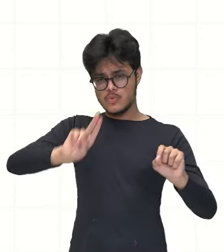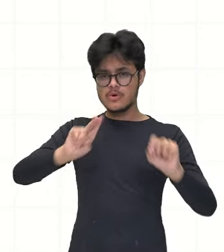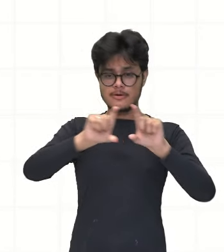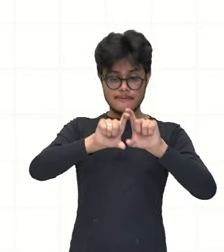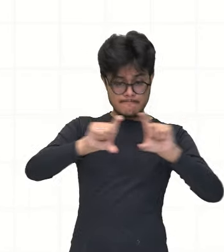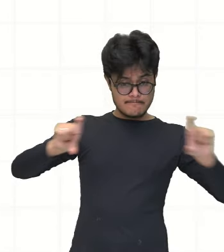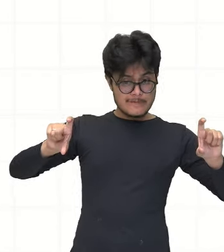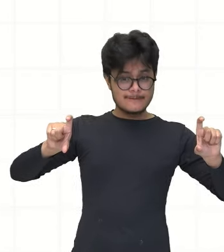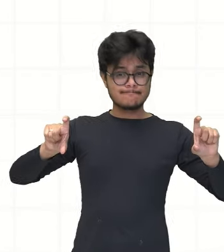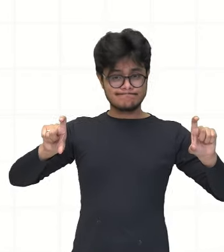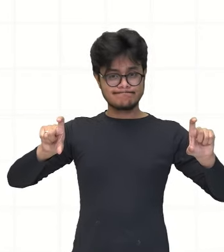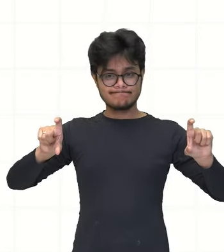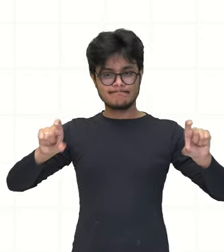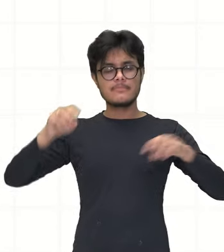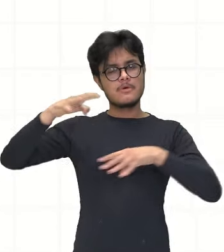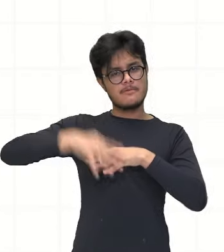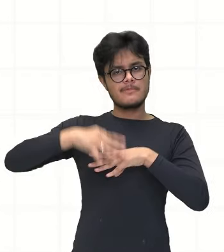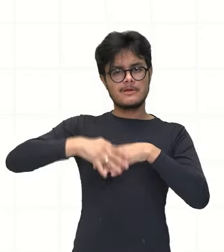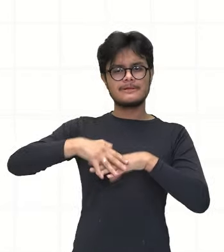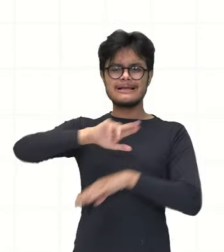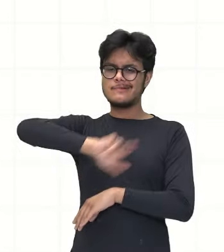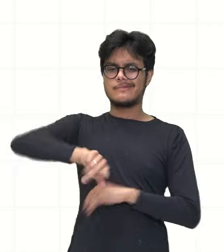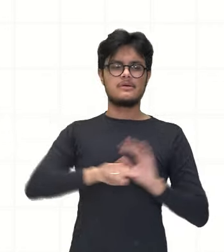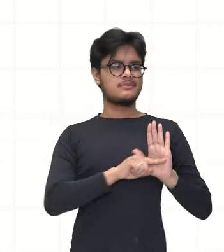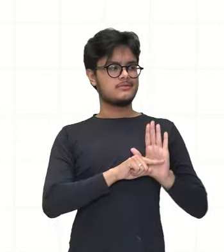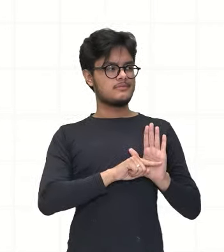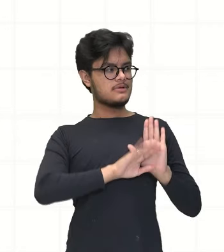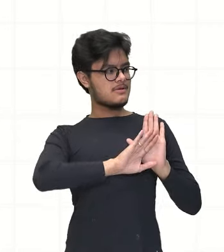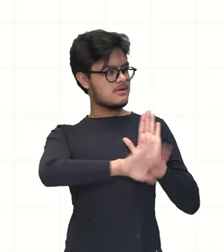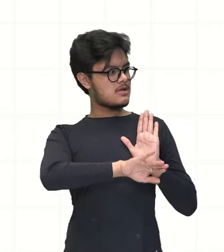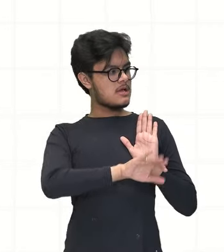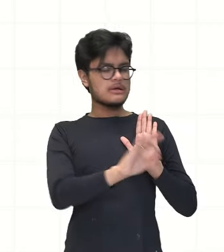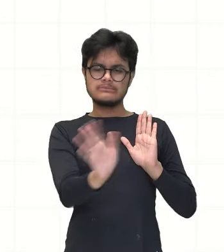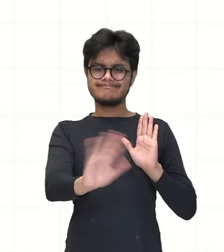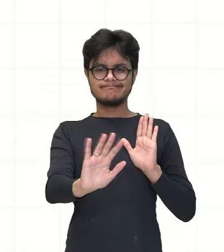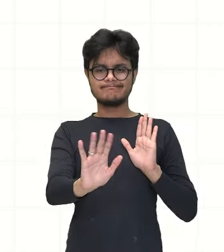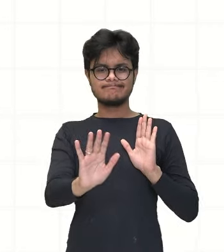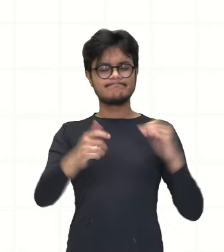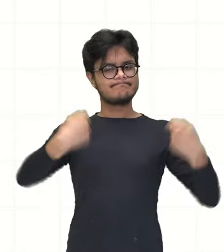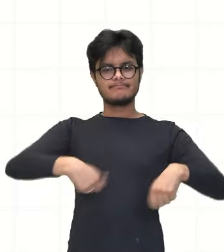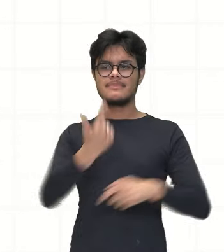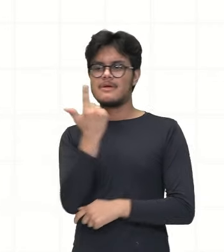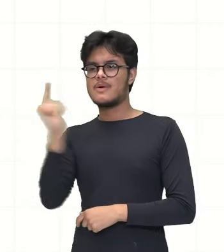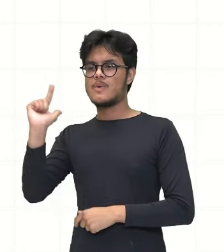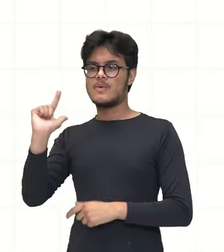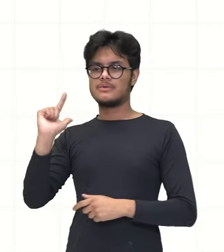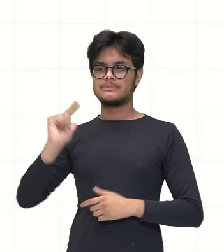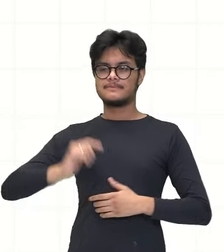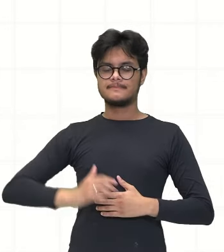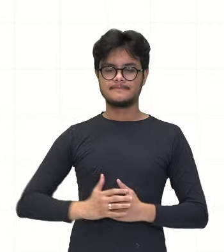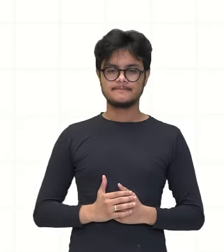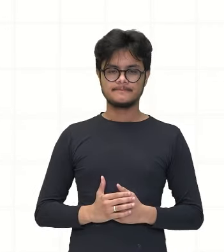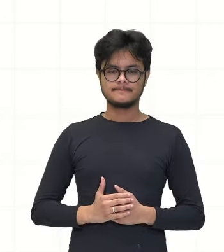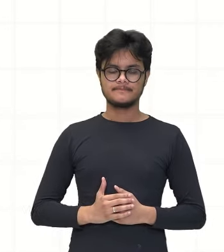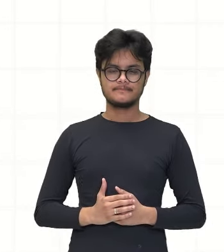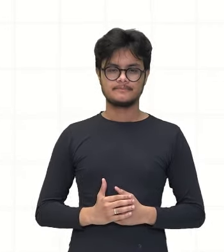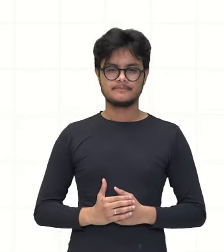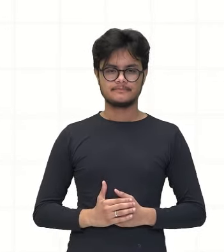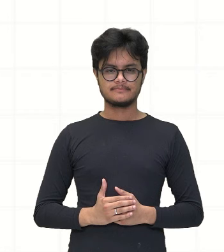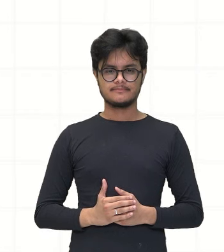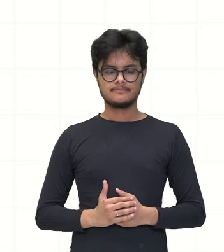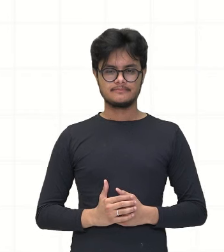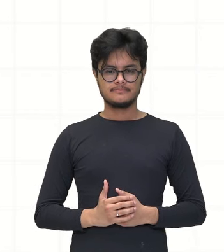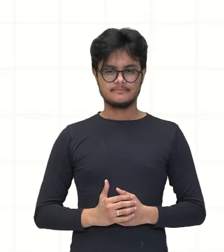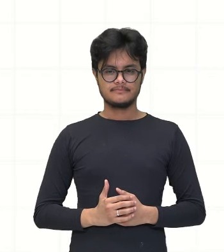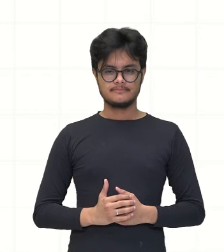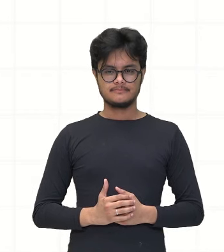maior, né? Que não é só de subtrair uma, um X do outro ou um Y do outro, né? A gente precisa